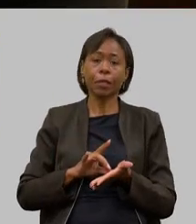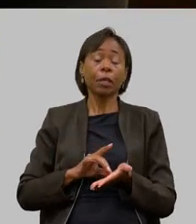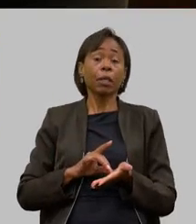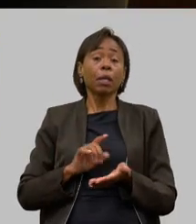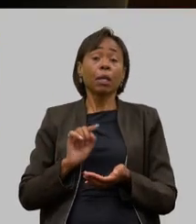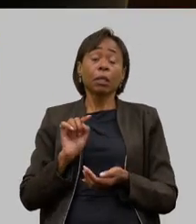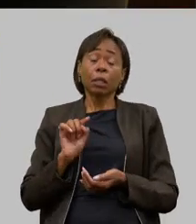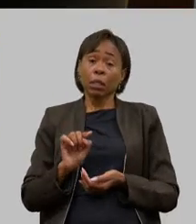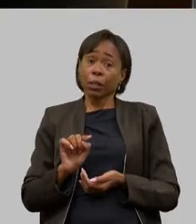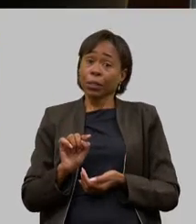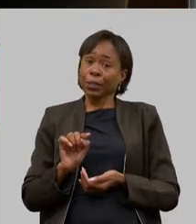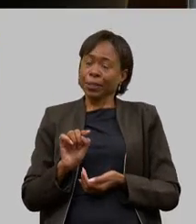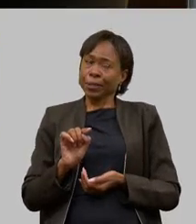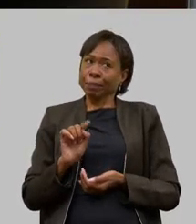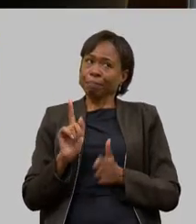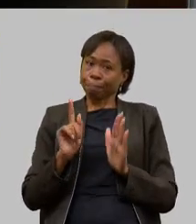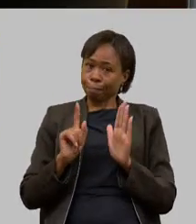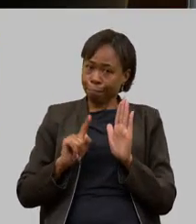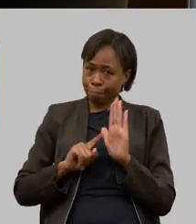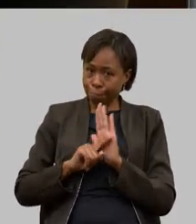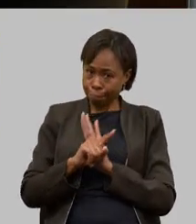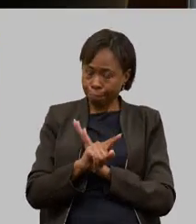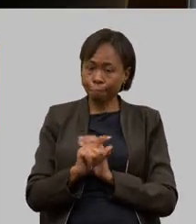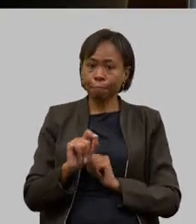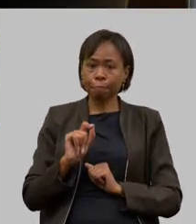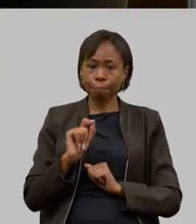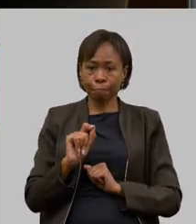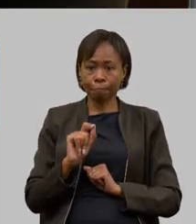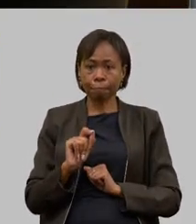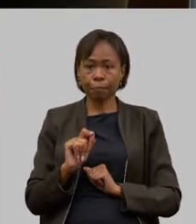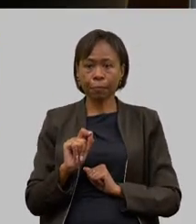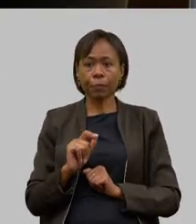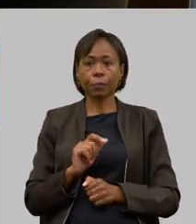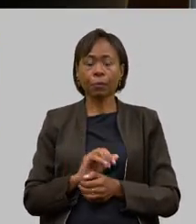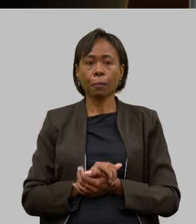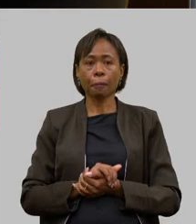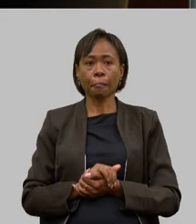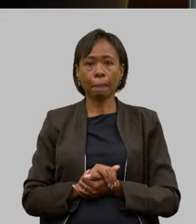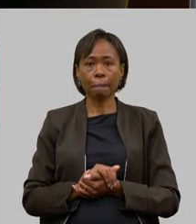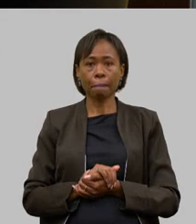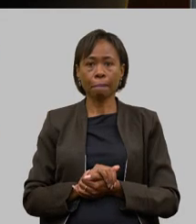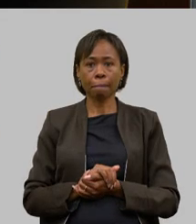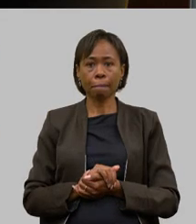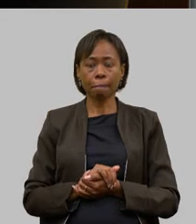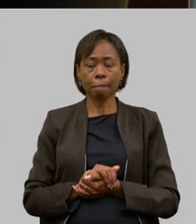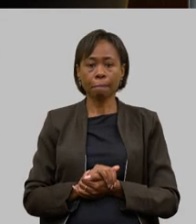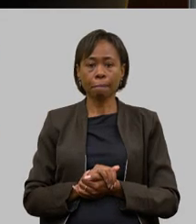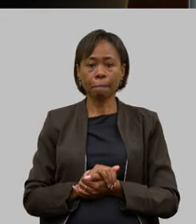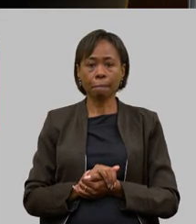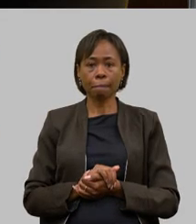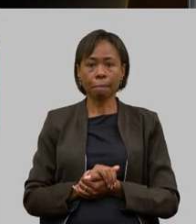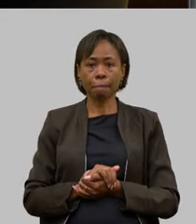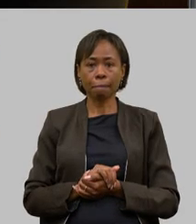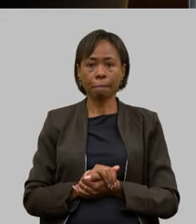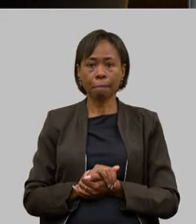questão que eu quero colocar nós através das prioridades